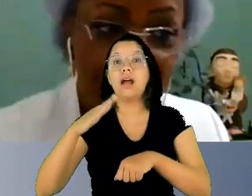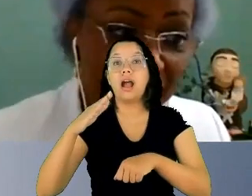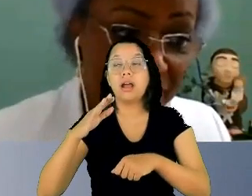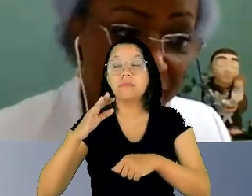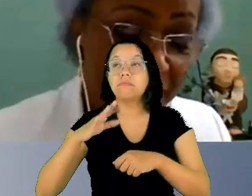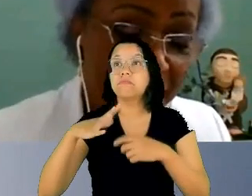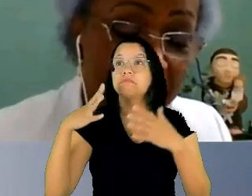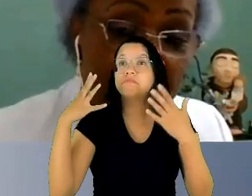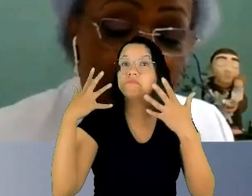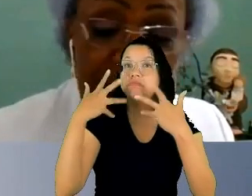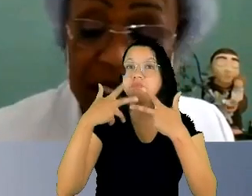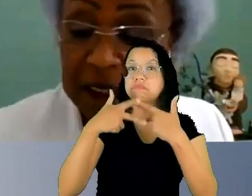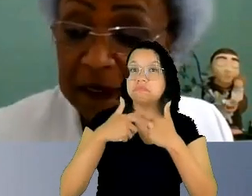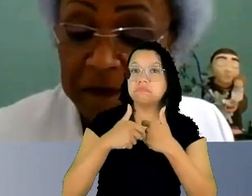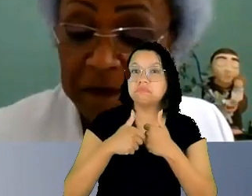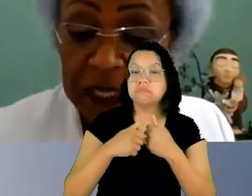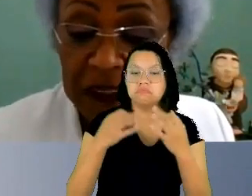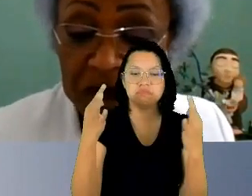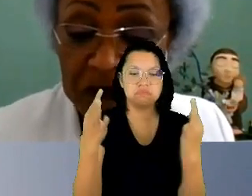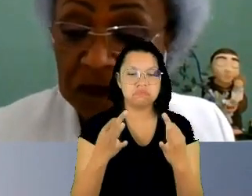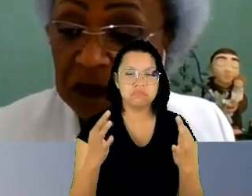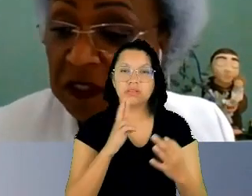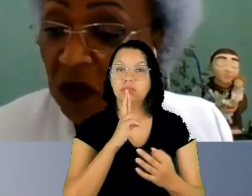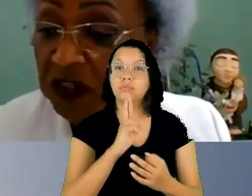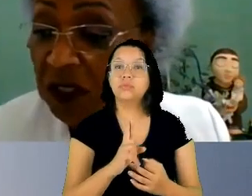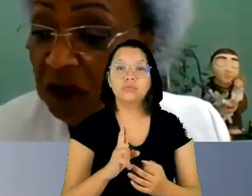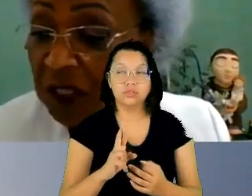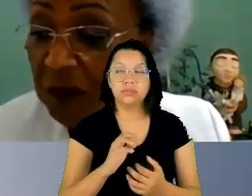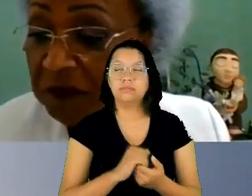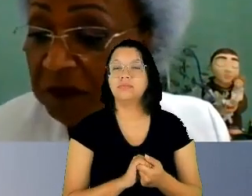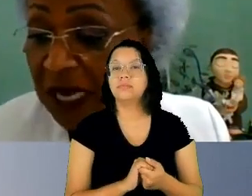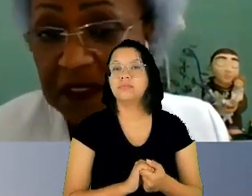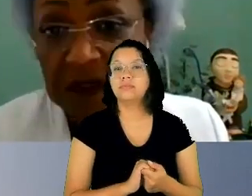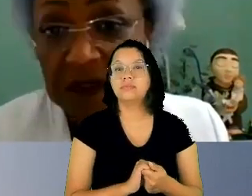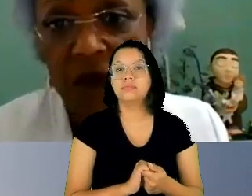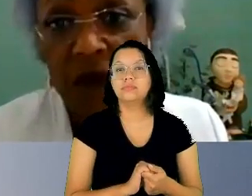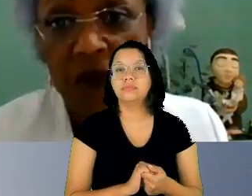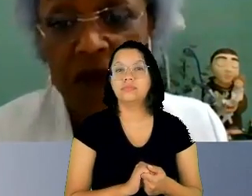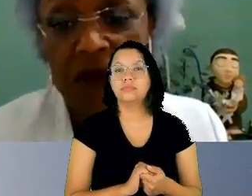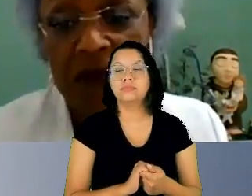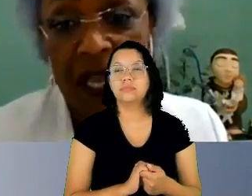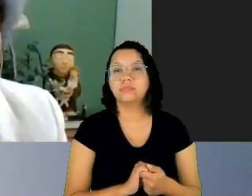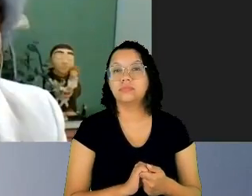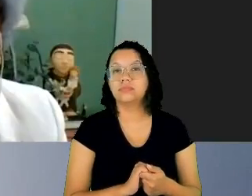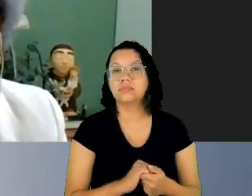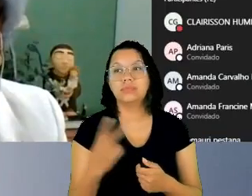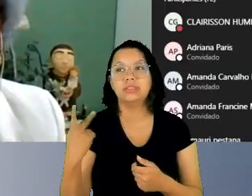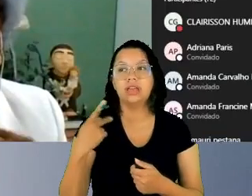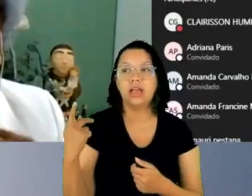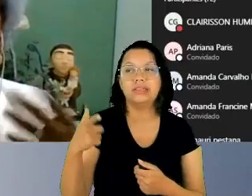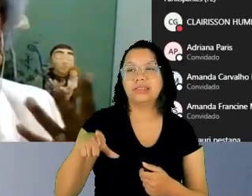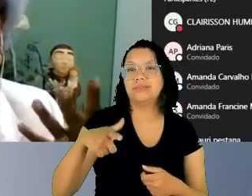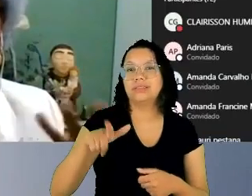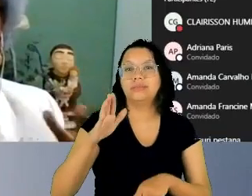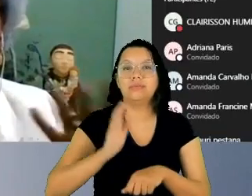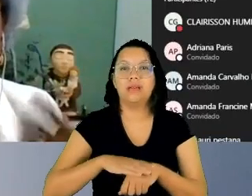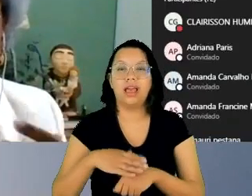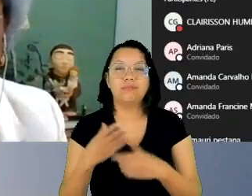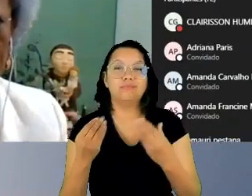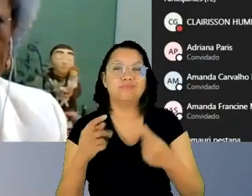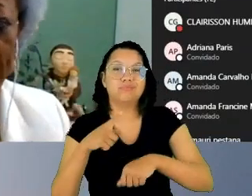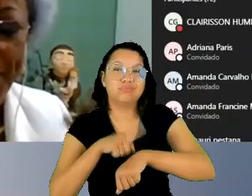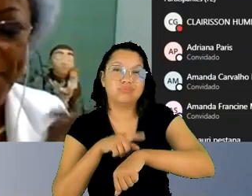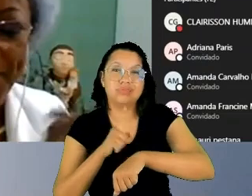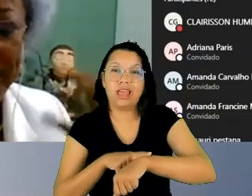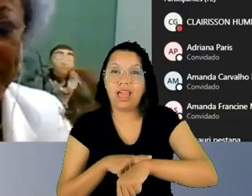doutora Flávia eu não nós não temos mais muito tempo a previsão que